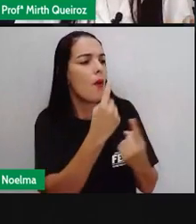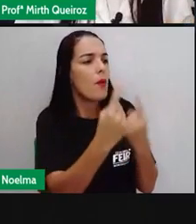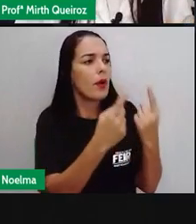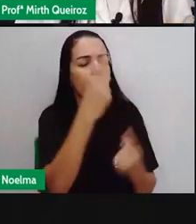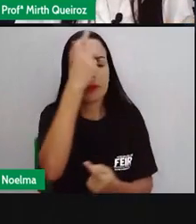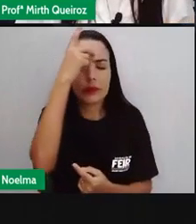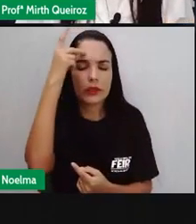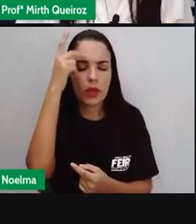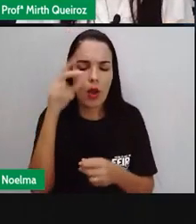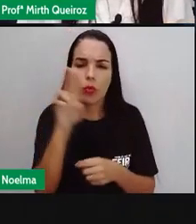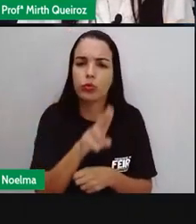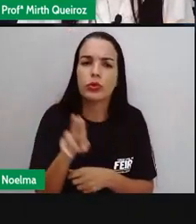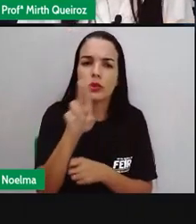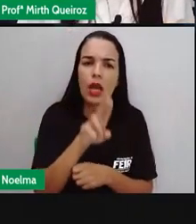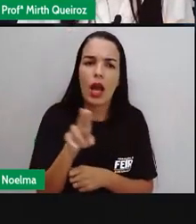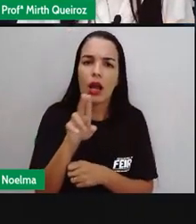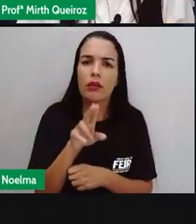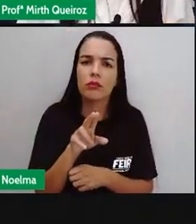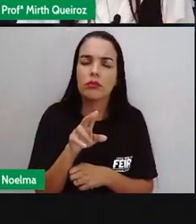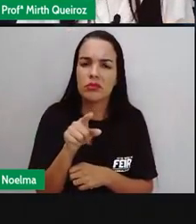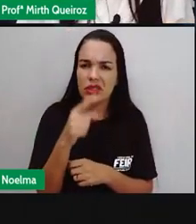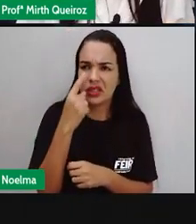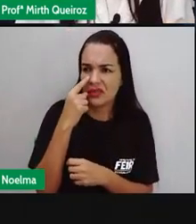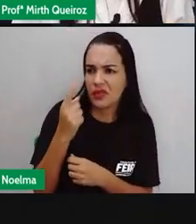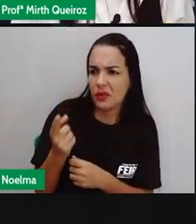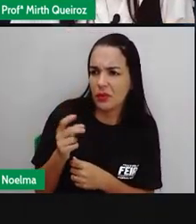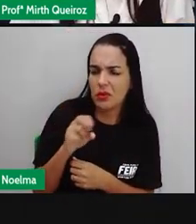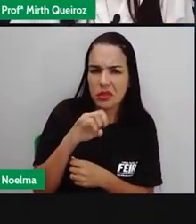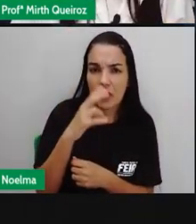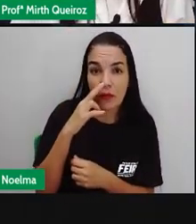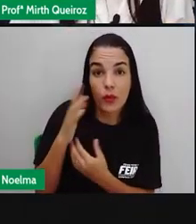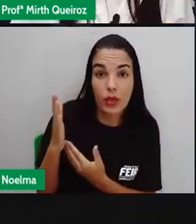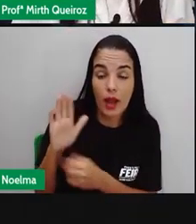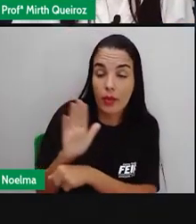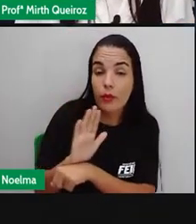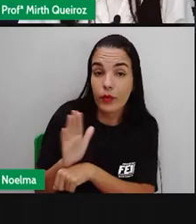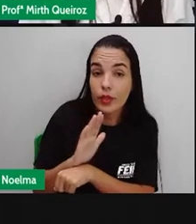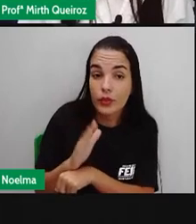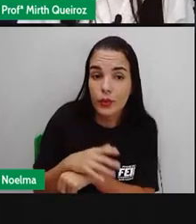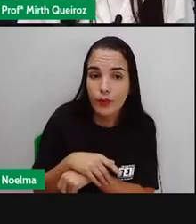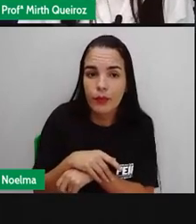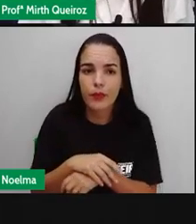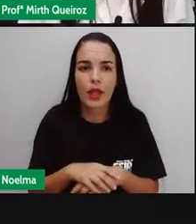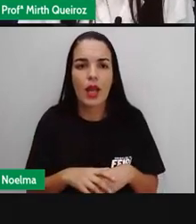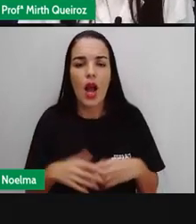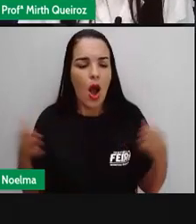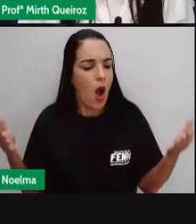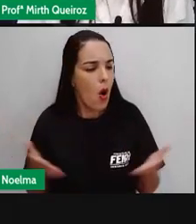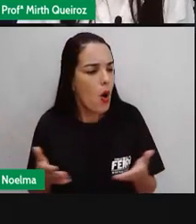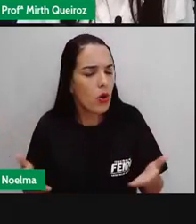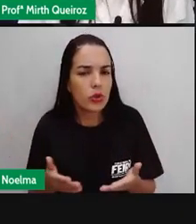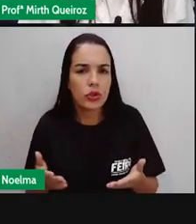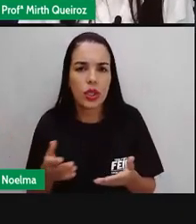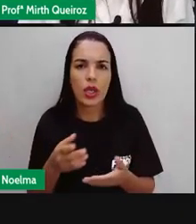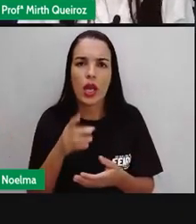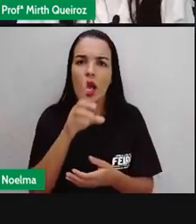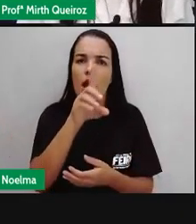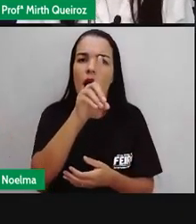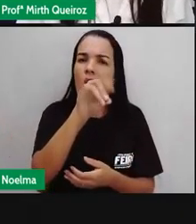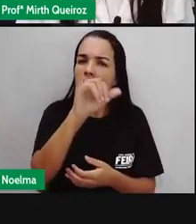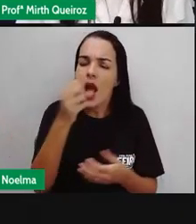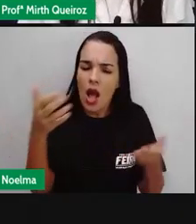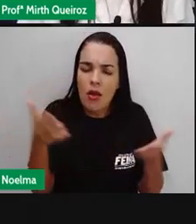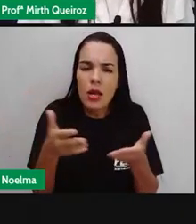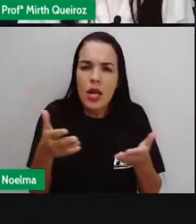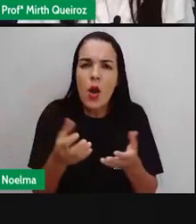desses instrumentos Que se passou aí no vídeo? Nos dias de hoje Quais são os